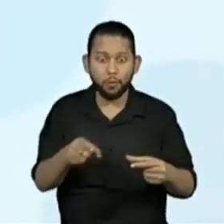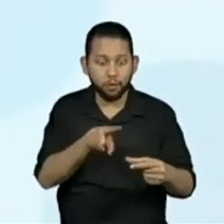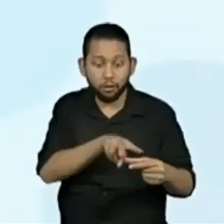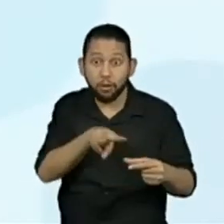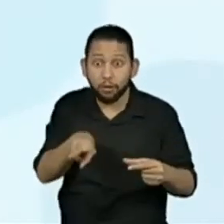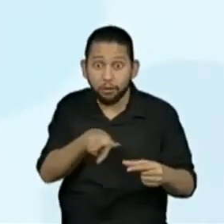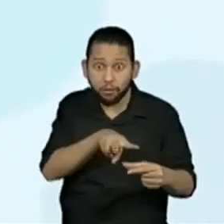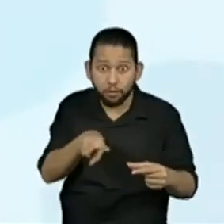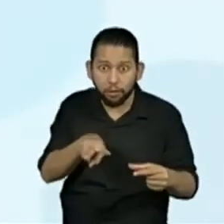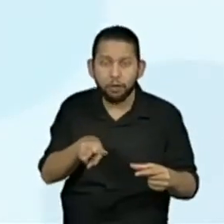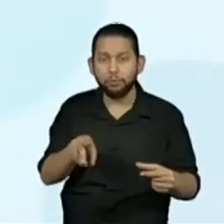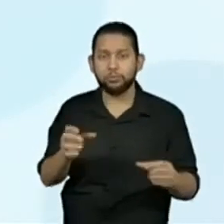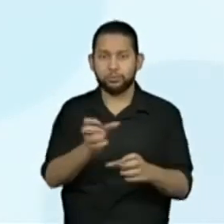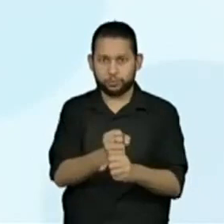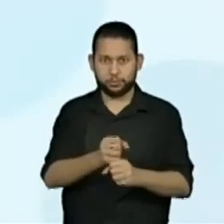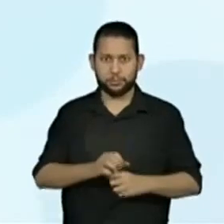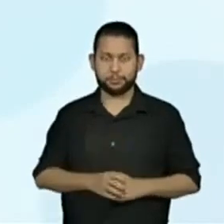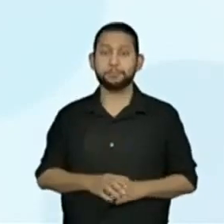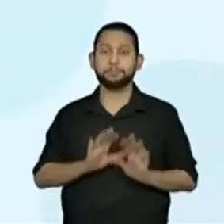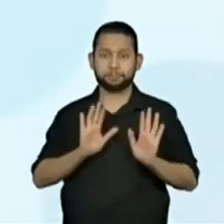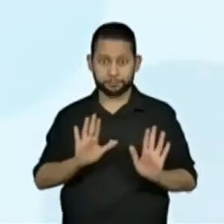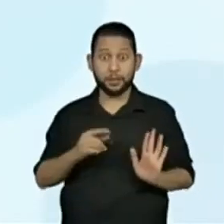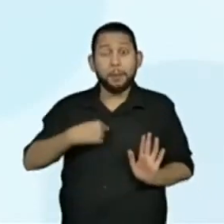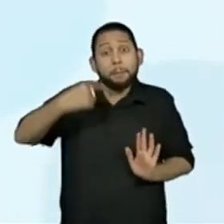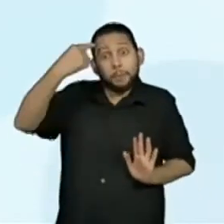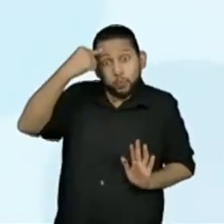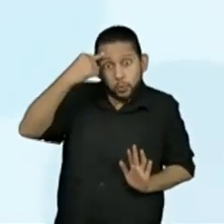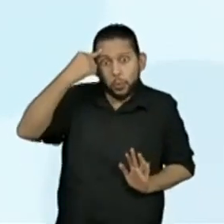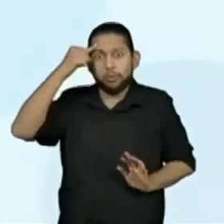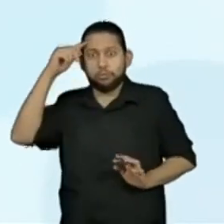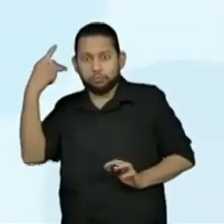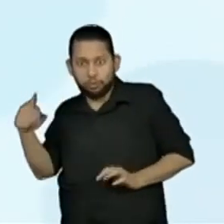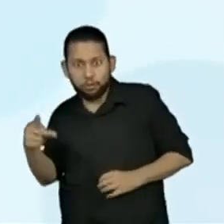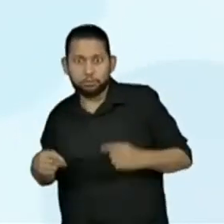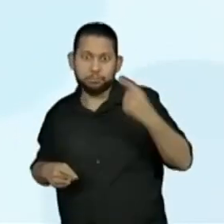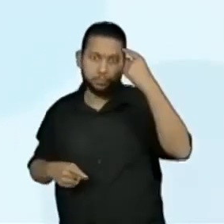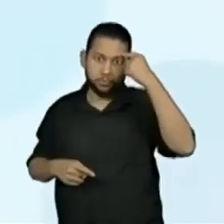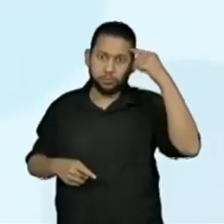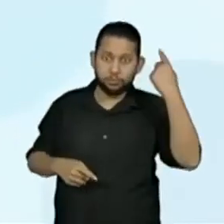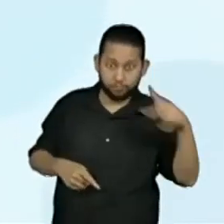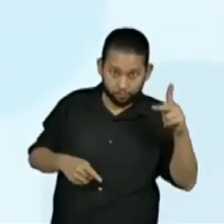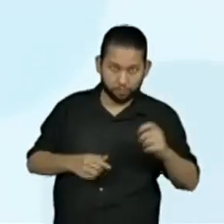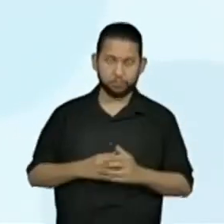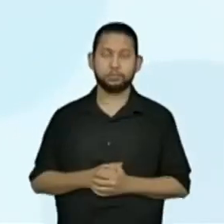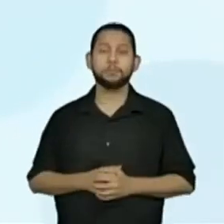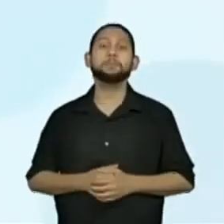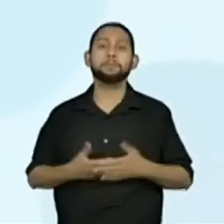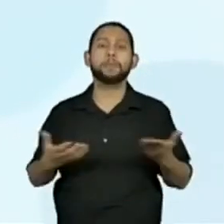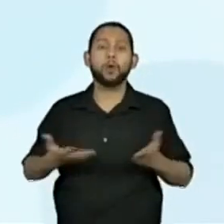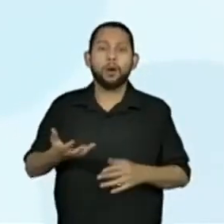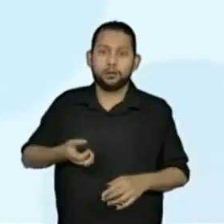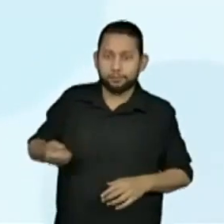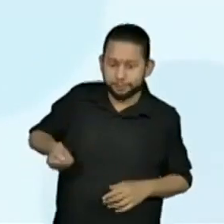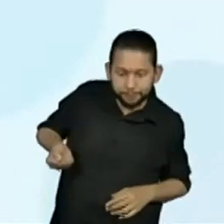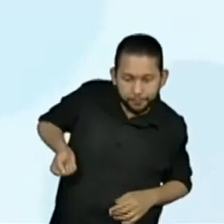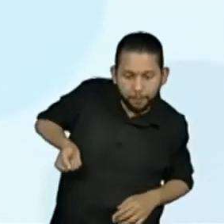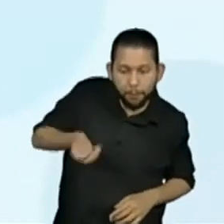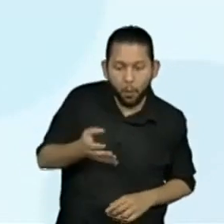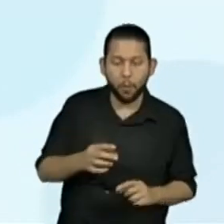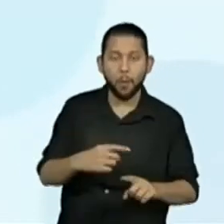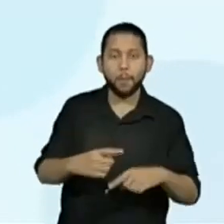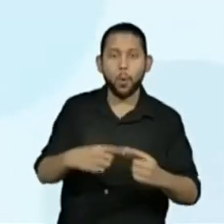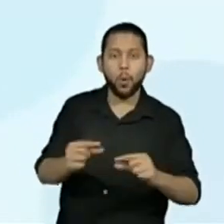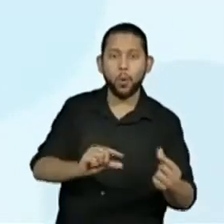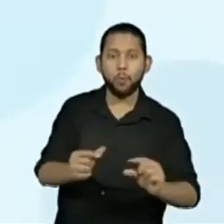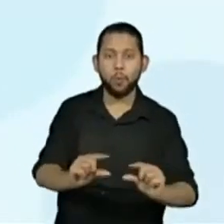Em seguida, cada um lançou os dados e somaram os dois números que apareceram nas faces voltadas para cima, encontrando um